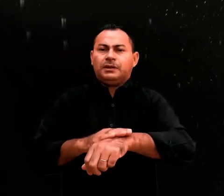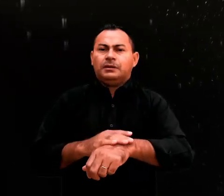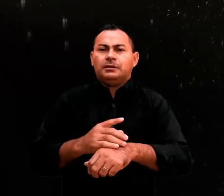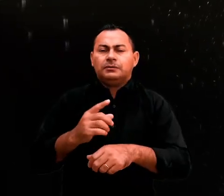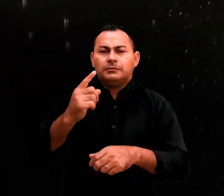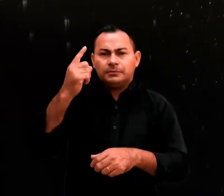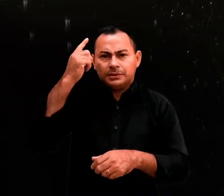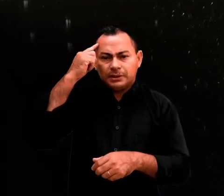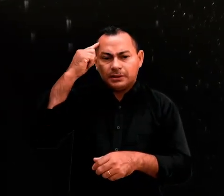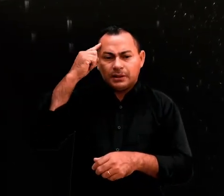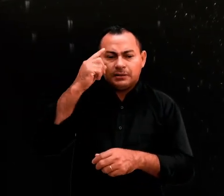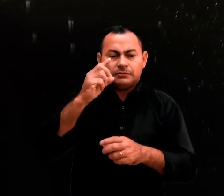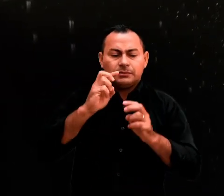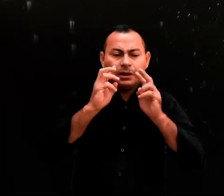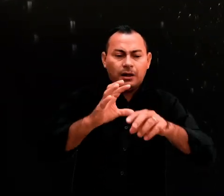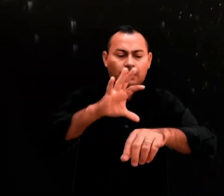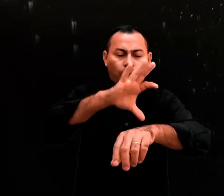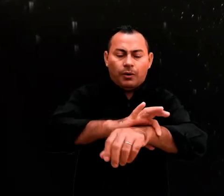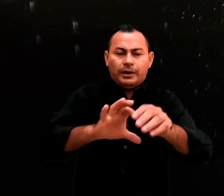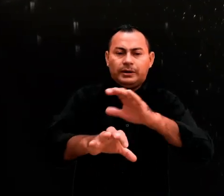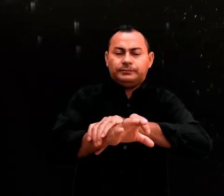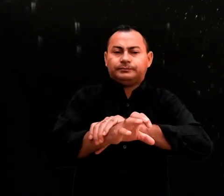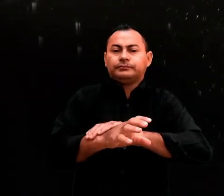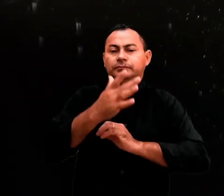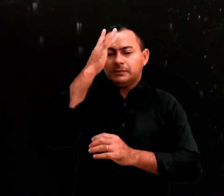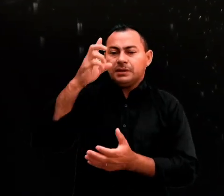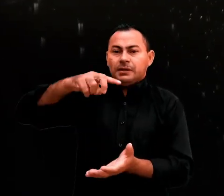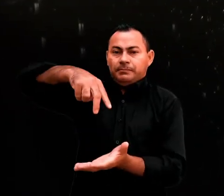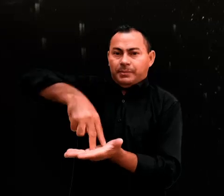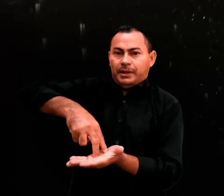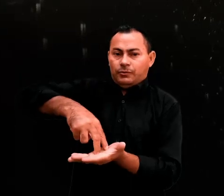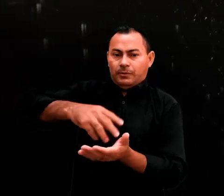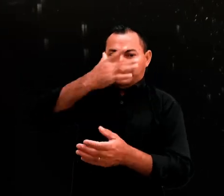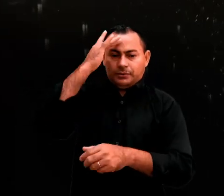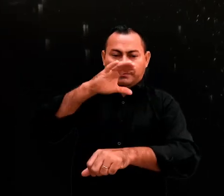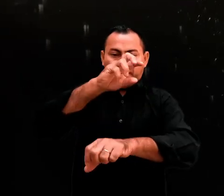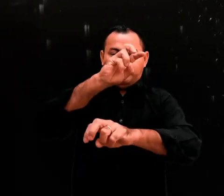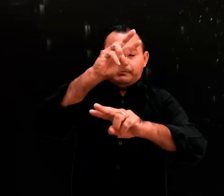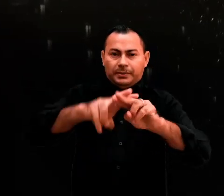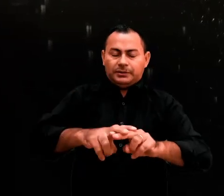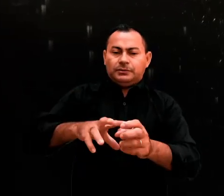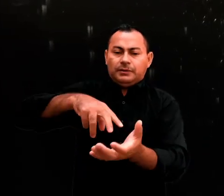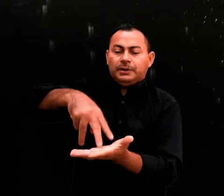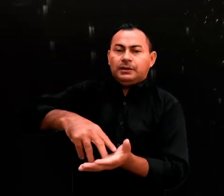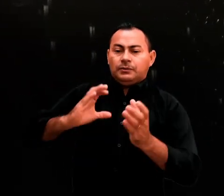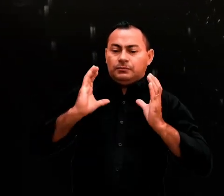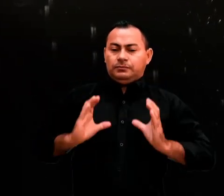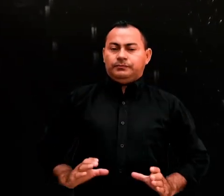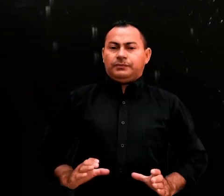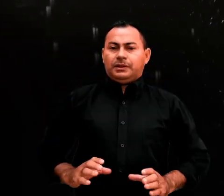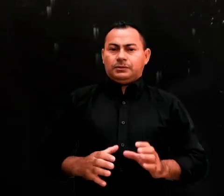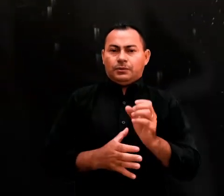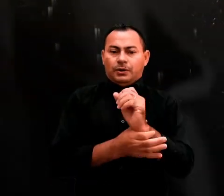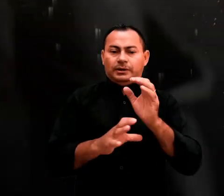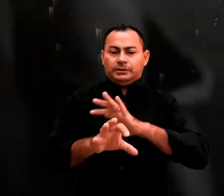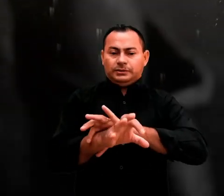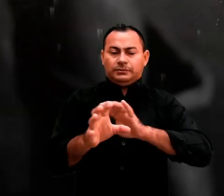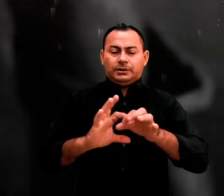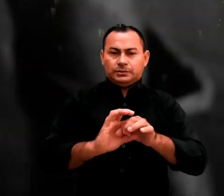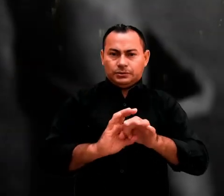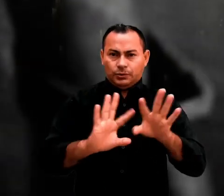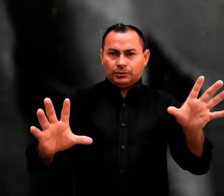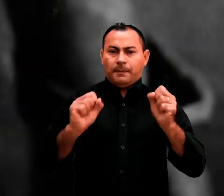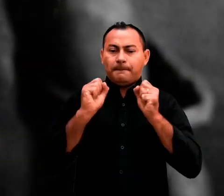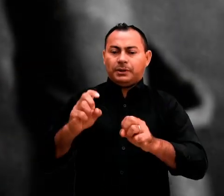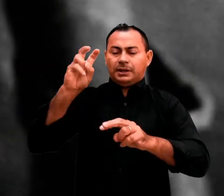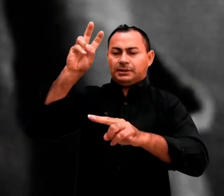colocada tensão nas correntes, o prisioneiro ficava de pé. Se ele se comportasse, as correntes eram soltas para que